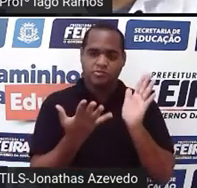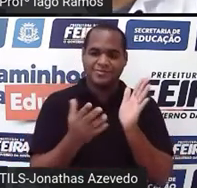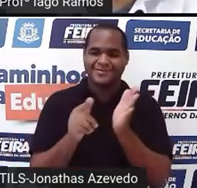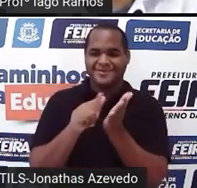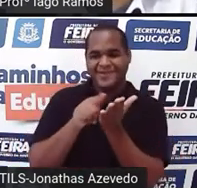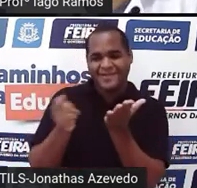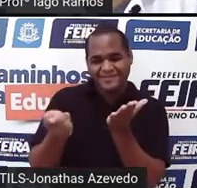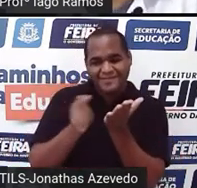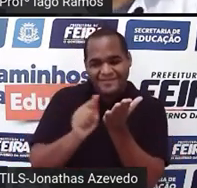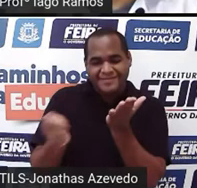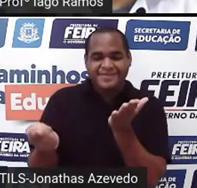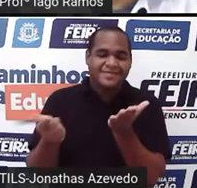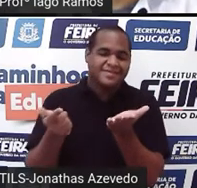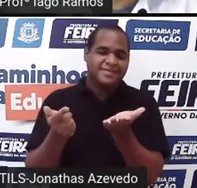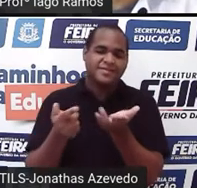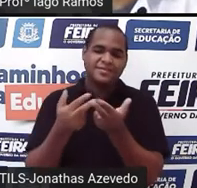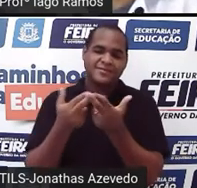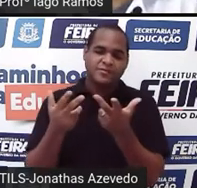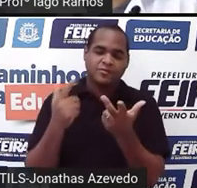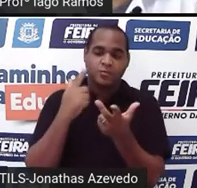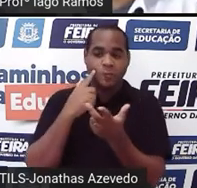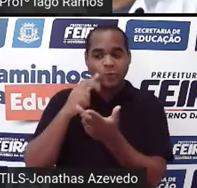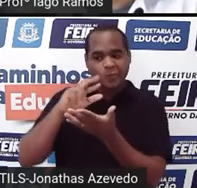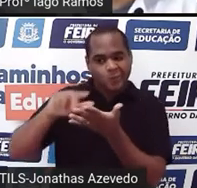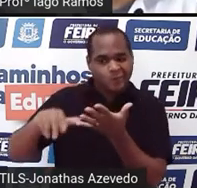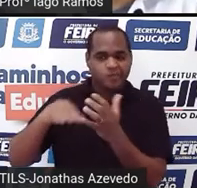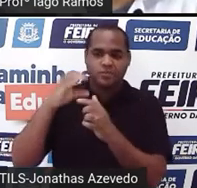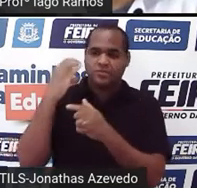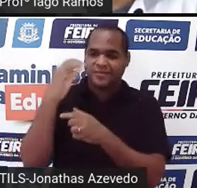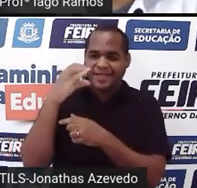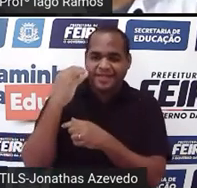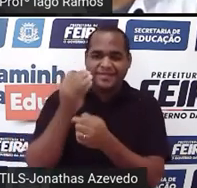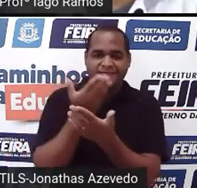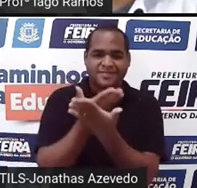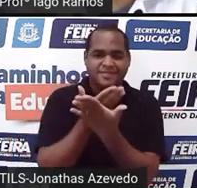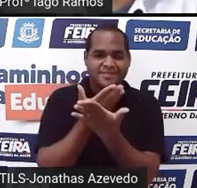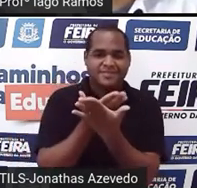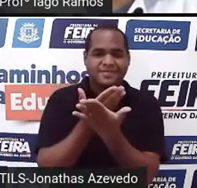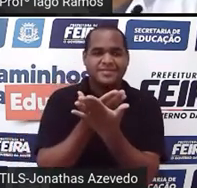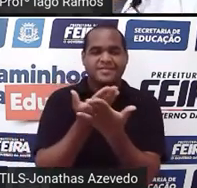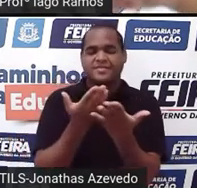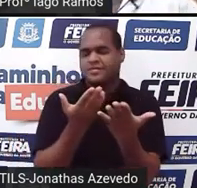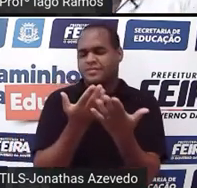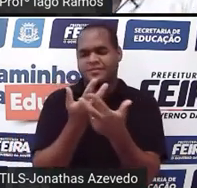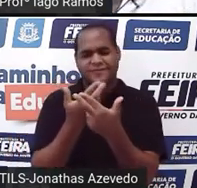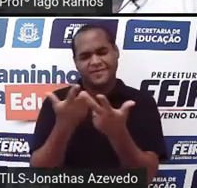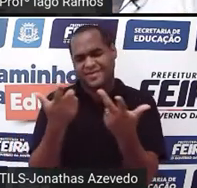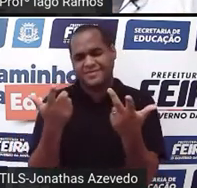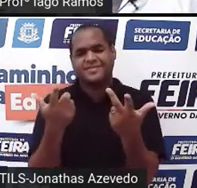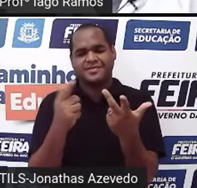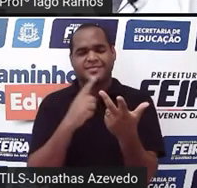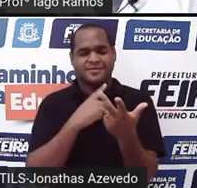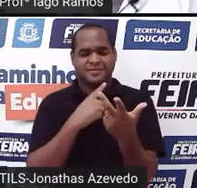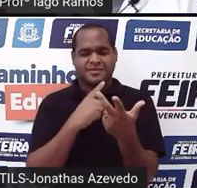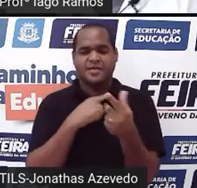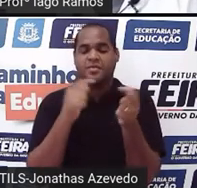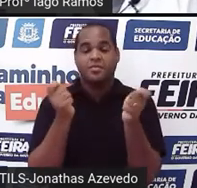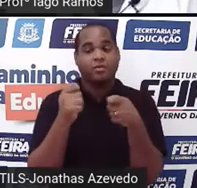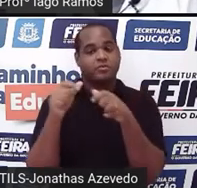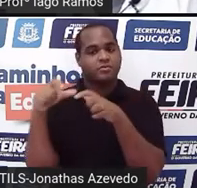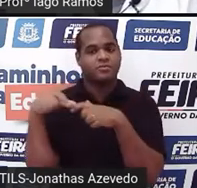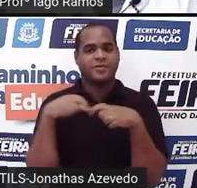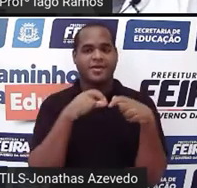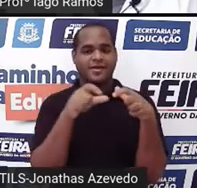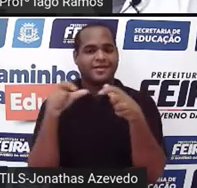Jornalísticos, textos de artigos científicos, como estão ali, né? Enfim, há vários lugares,